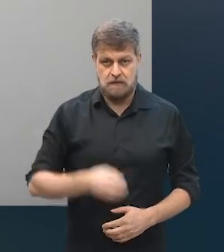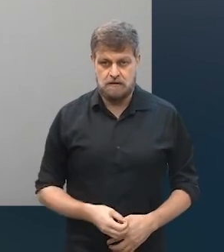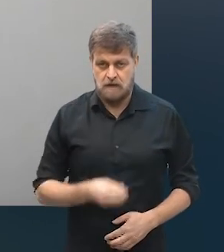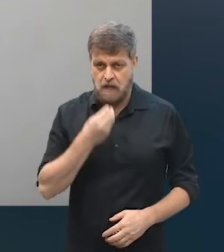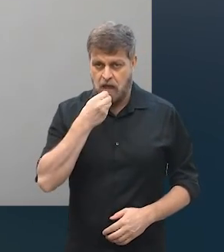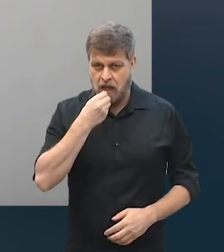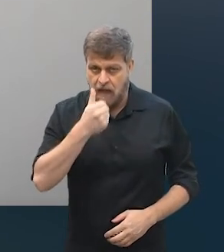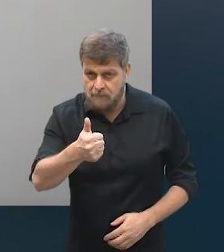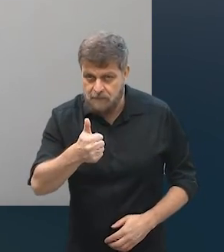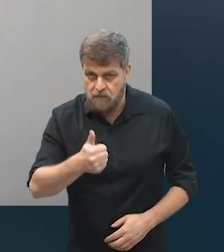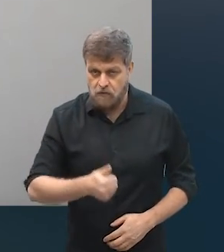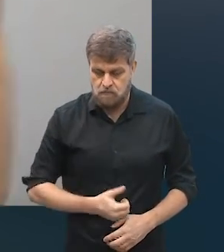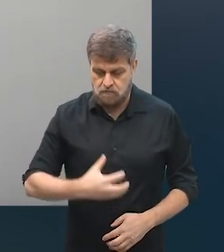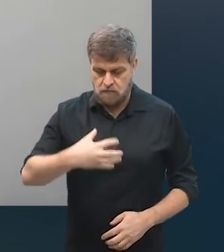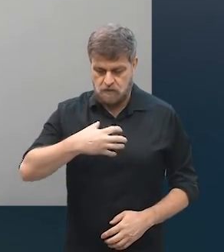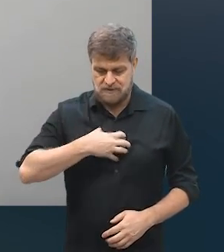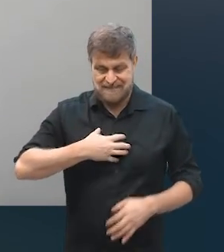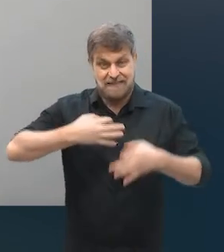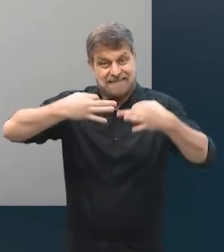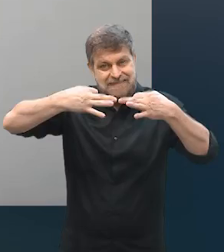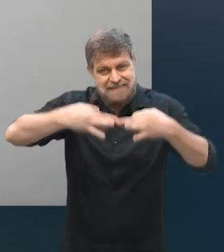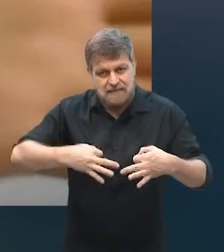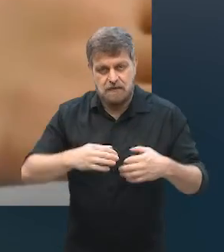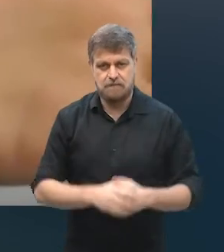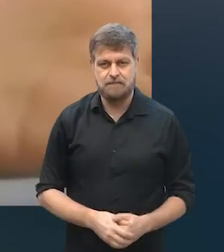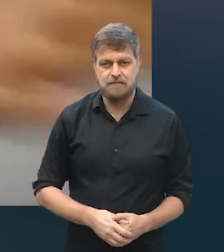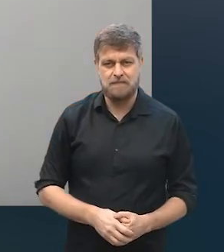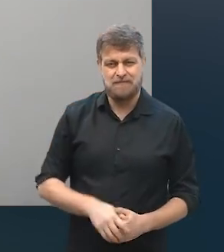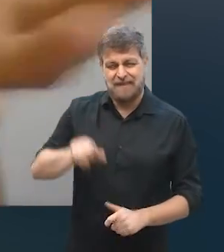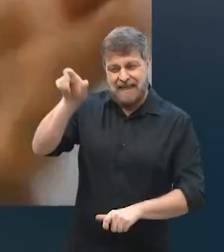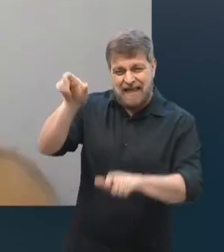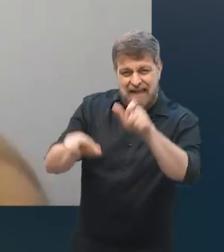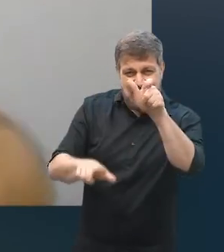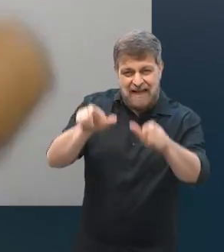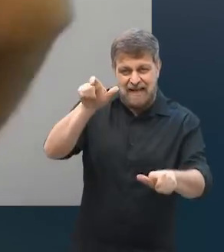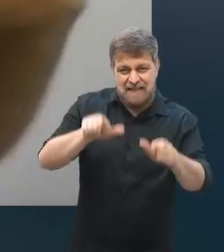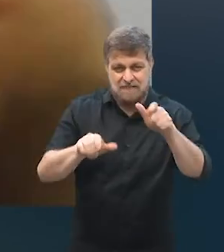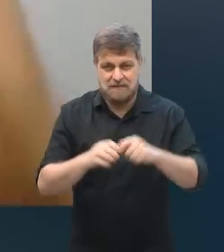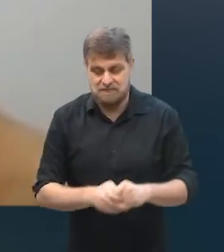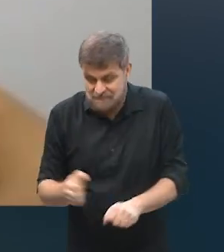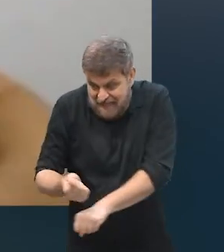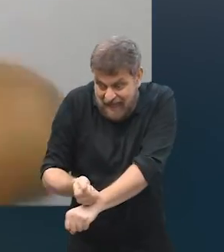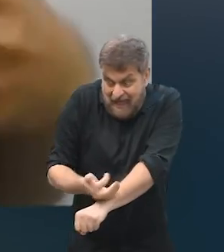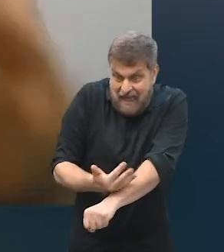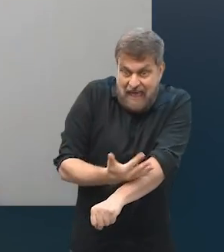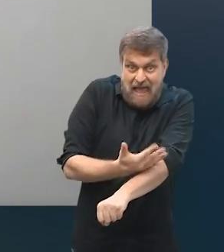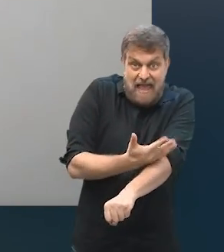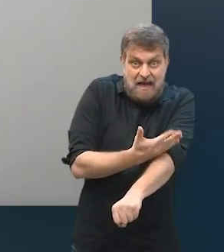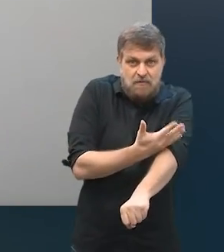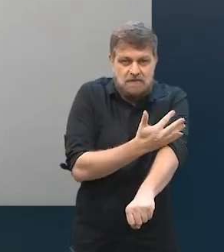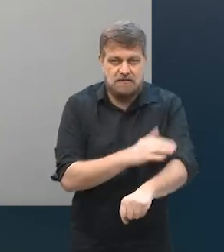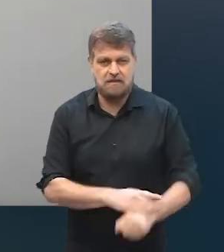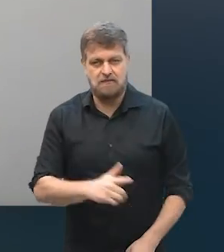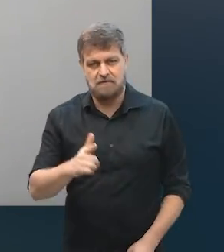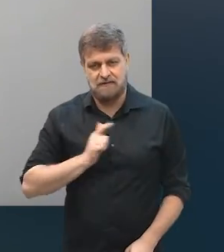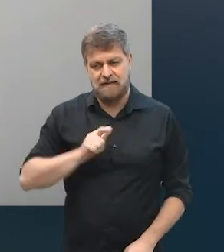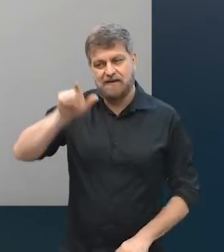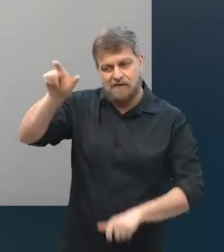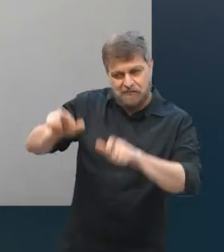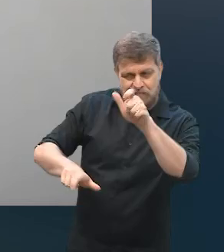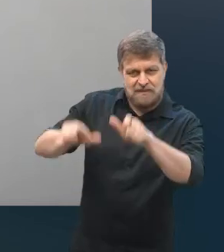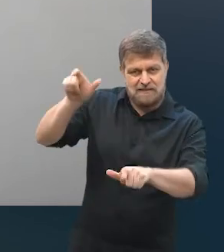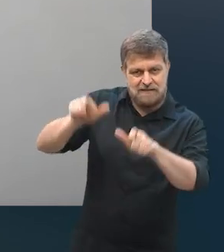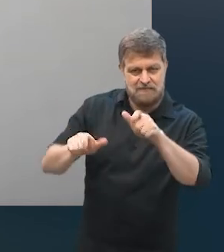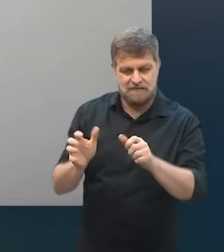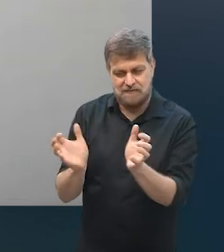gente fazer com bastante serenidade, e o ser humano ele é naturalmente emocional, passional, claro, tem algumas pessoas